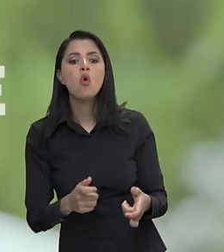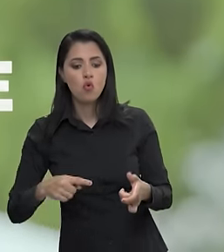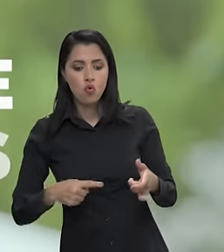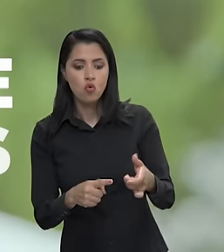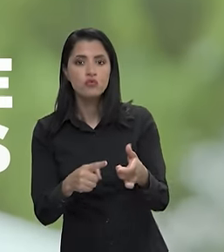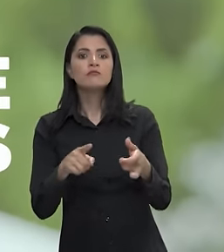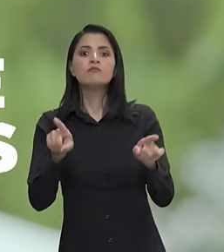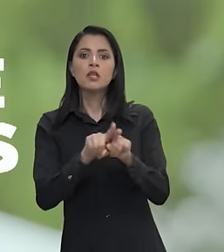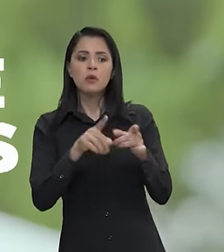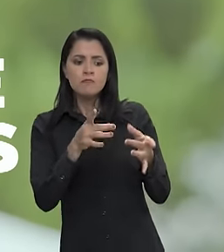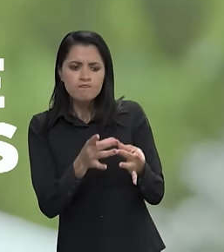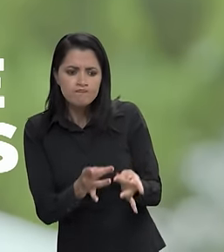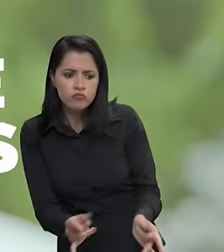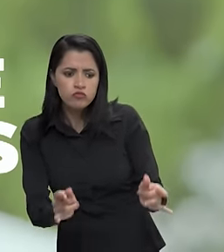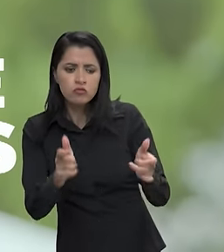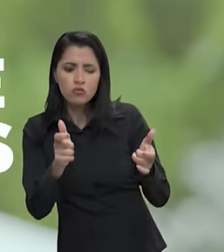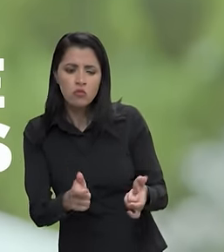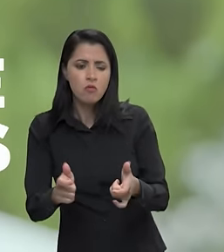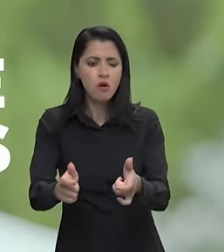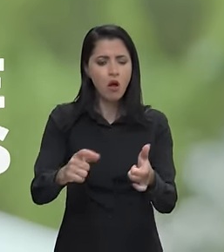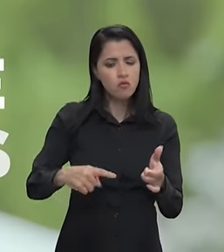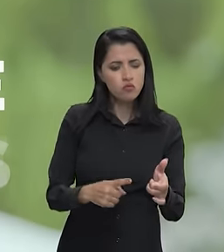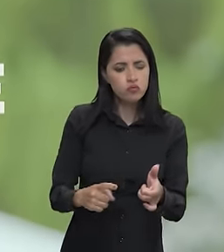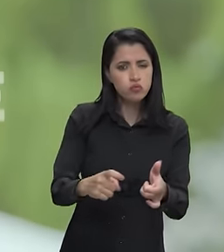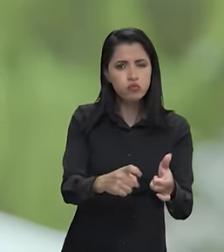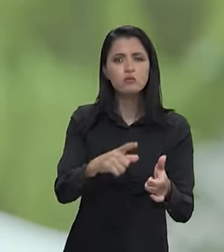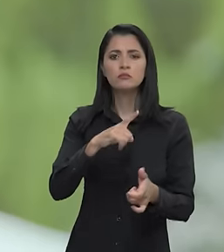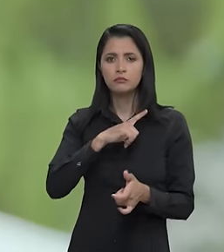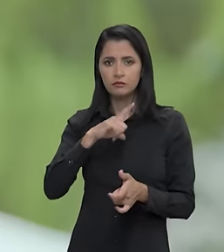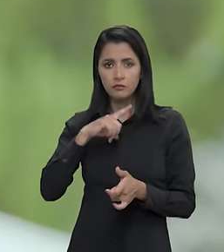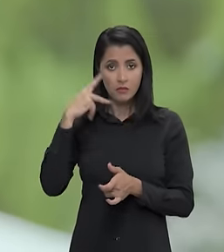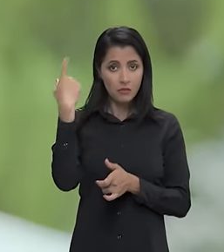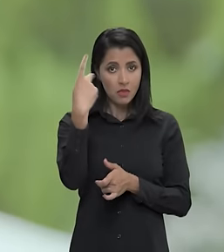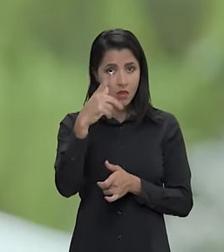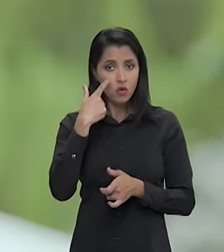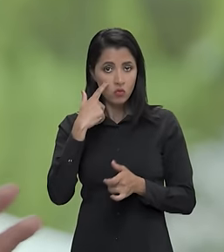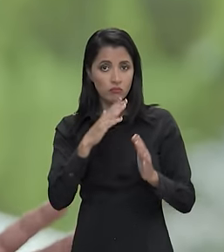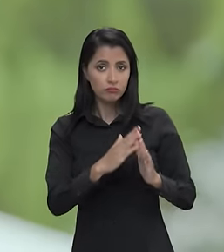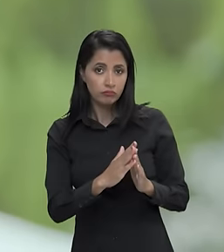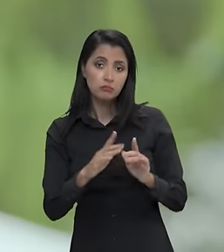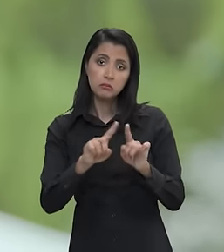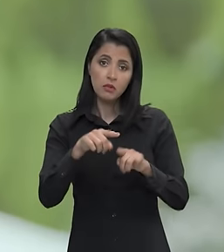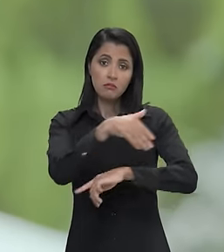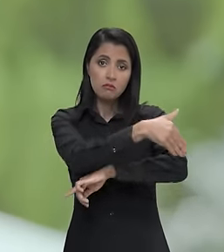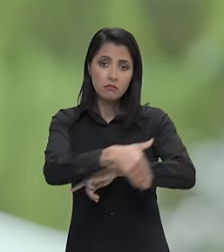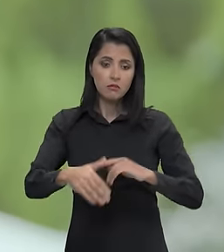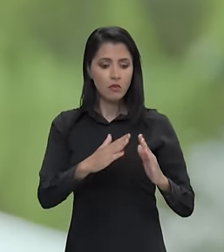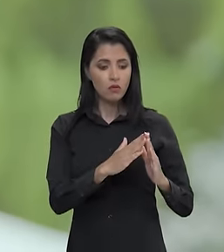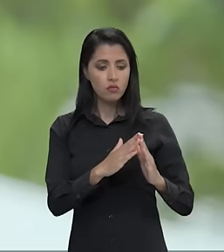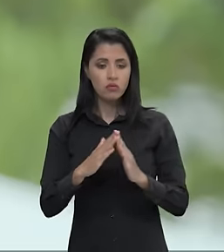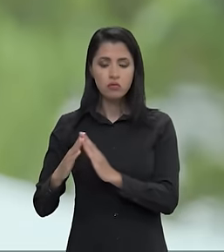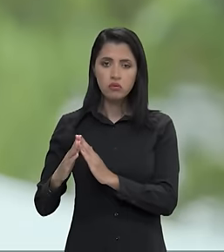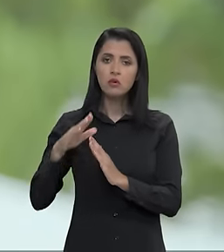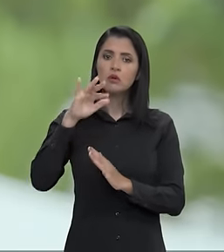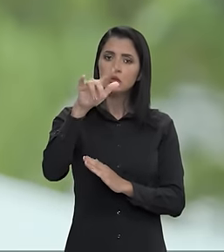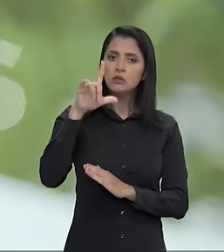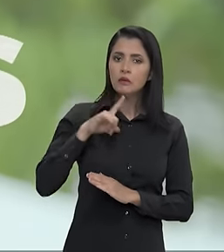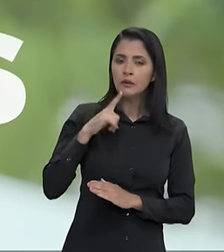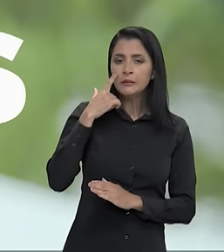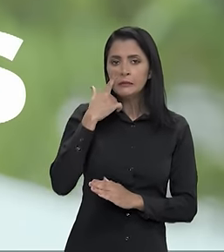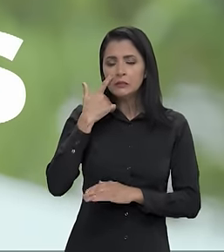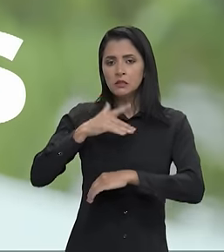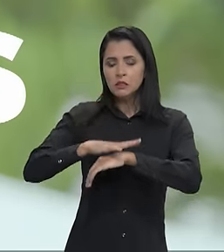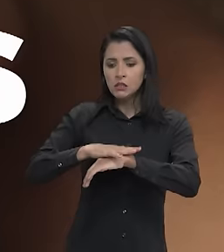e na erradicação de possíveis focos do mosquito em sua casa e na sua vizinhança. Se você